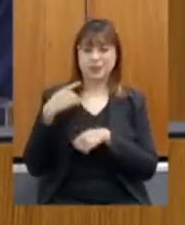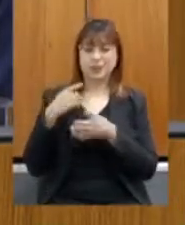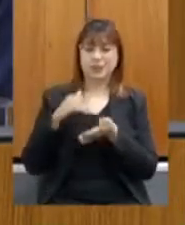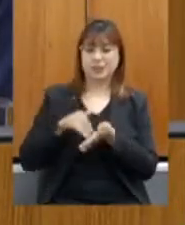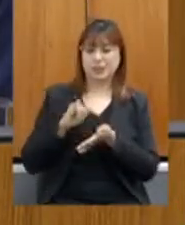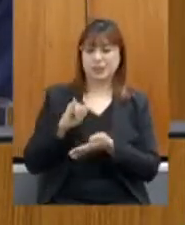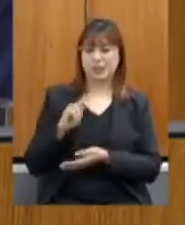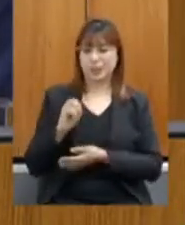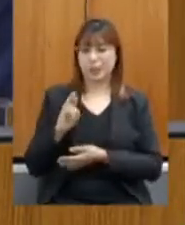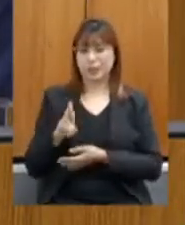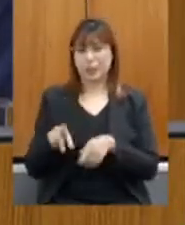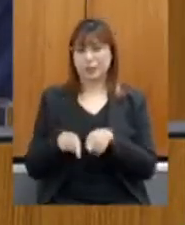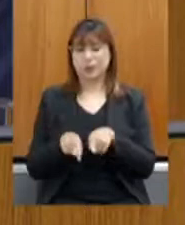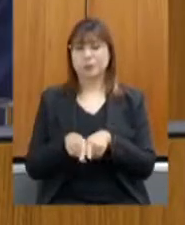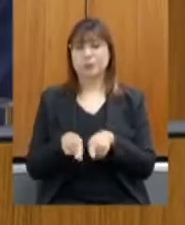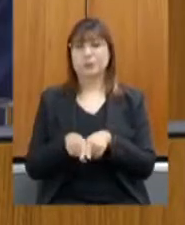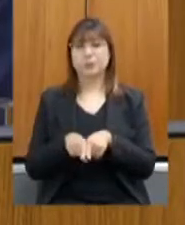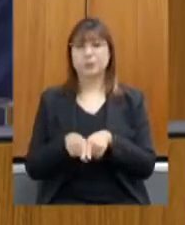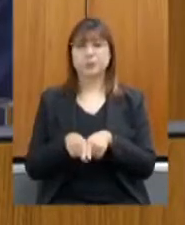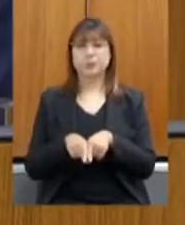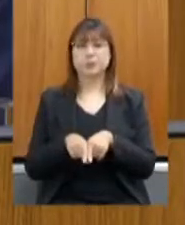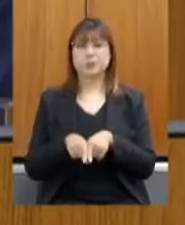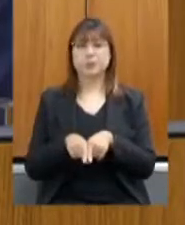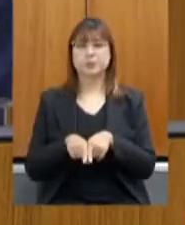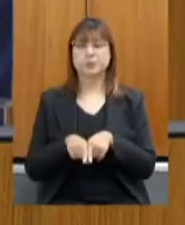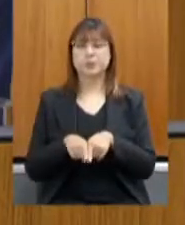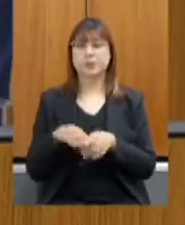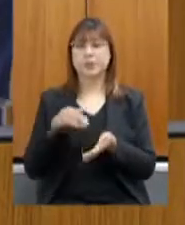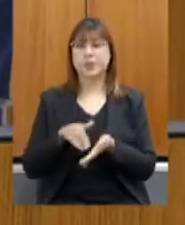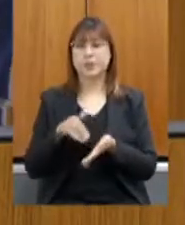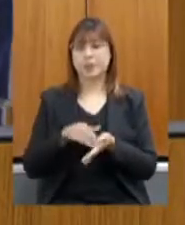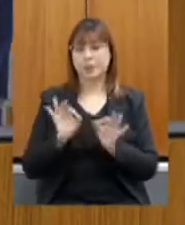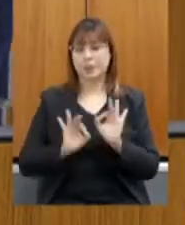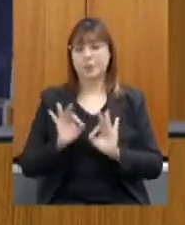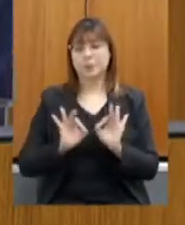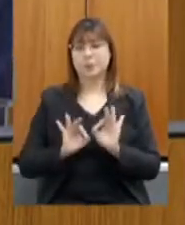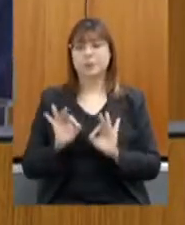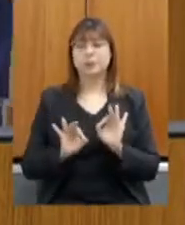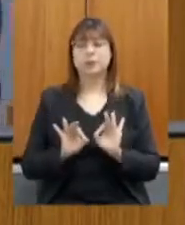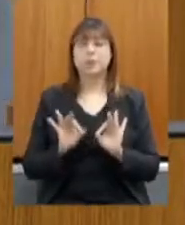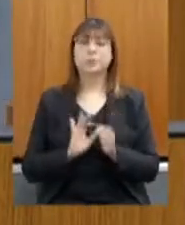secretário, o nosso secretário de Planejamento também,